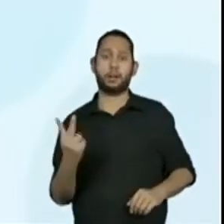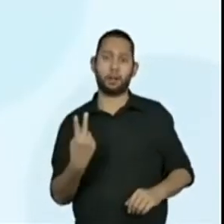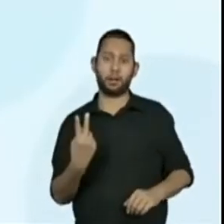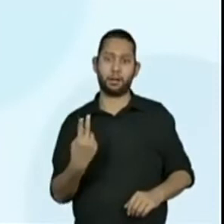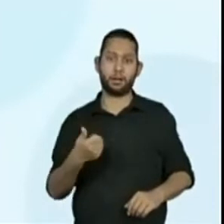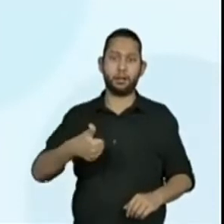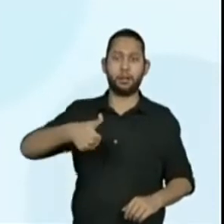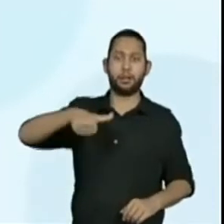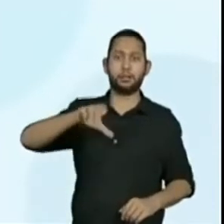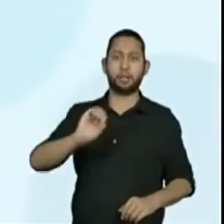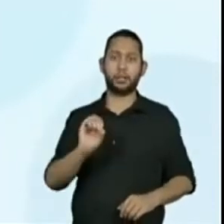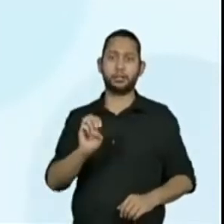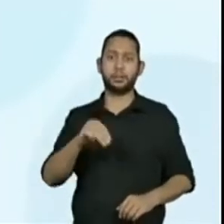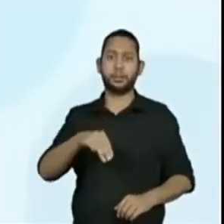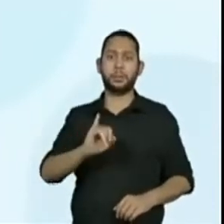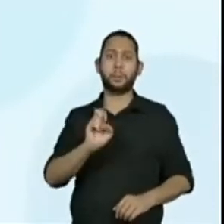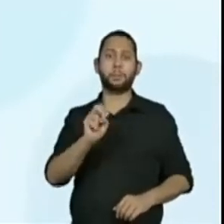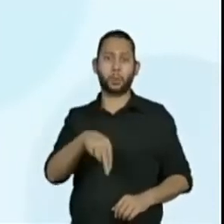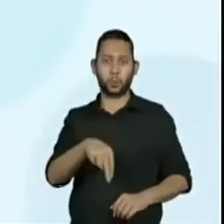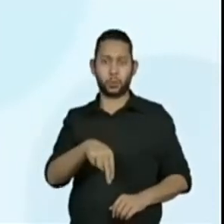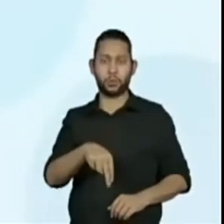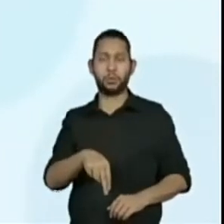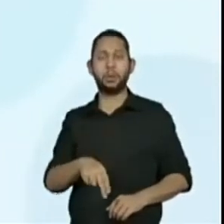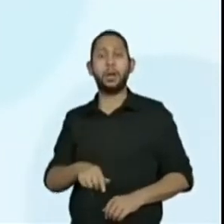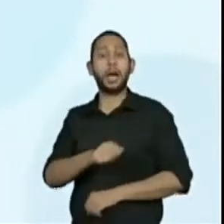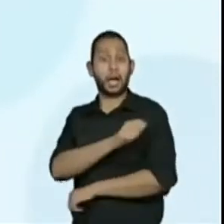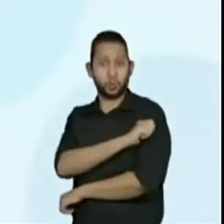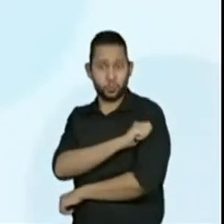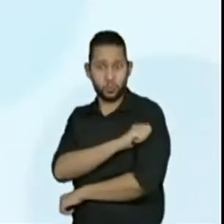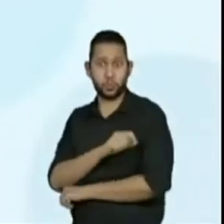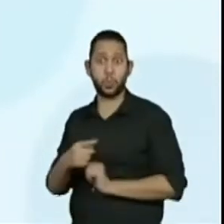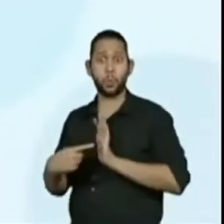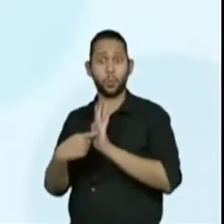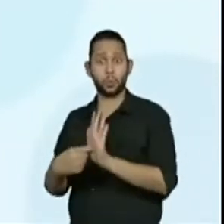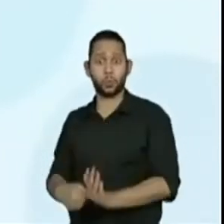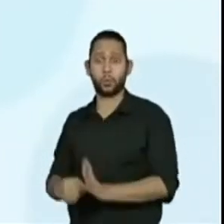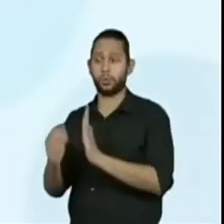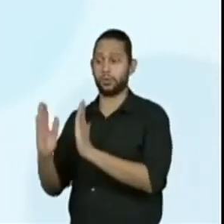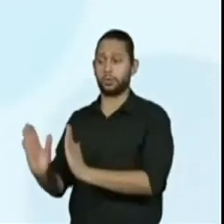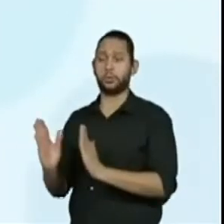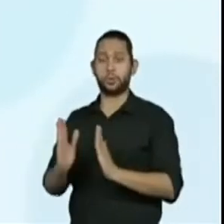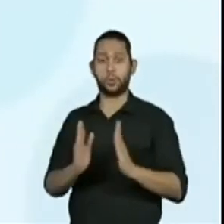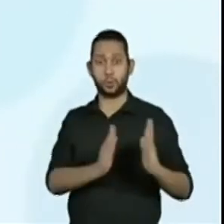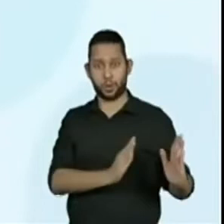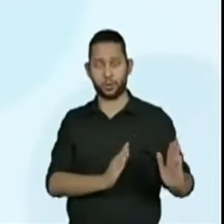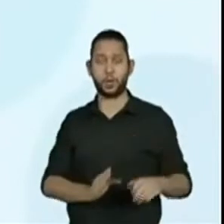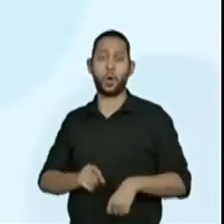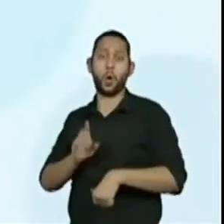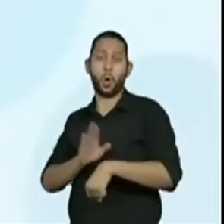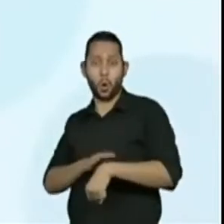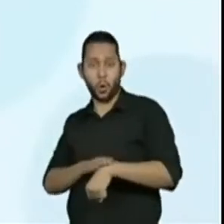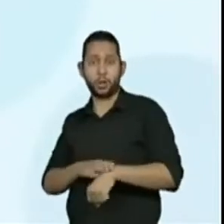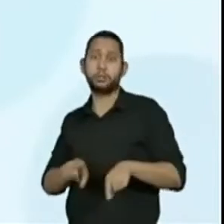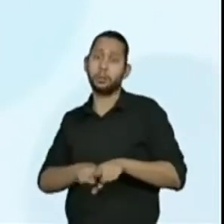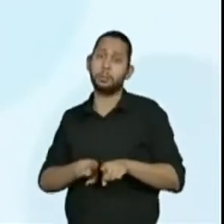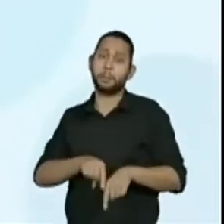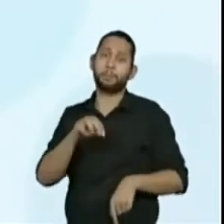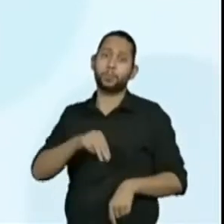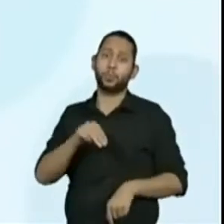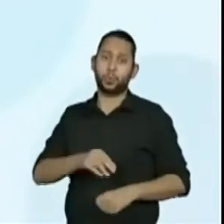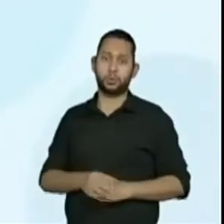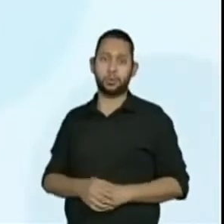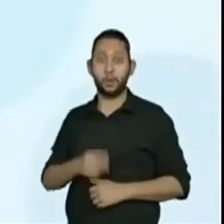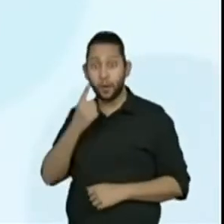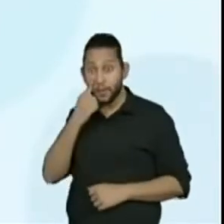minutos. Elas criaram sequências que indicam as horas e os minutos. Complete a cartela colorida de cada